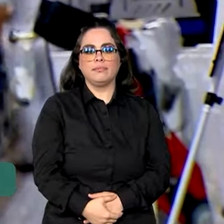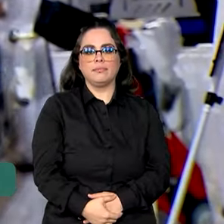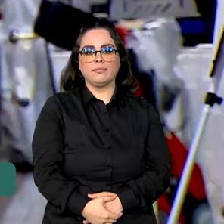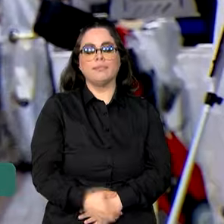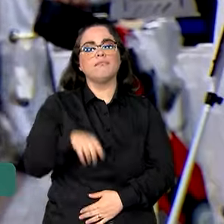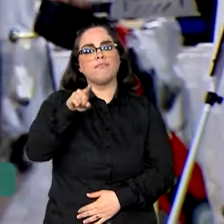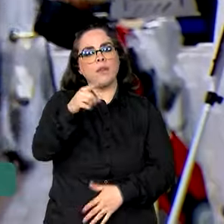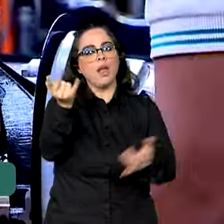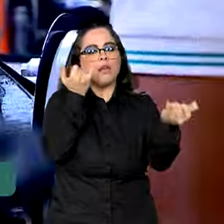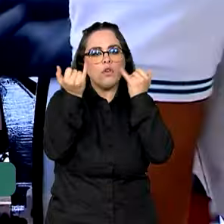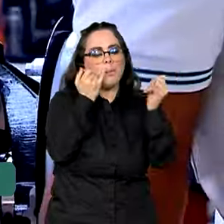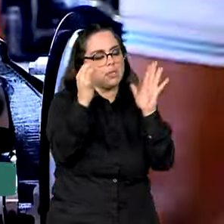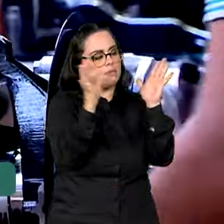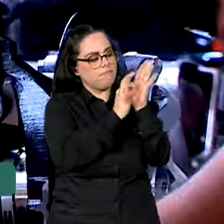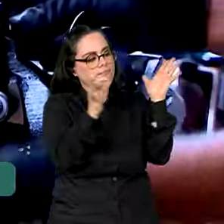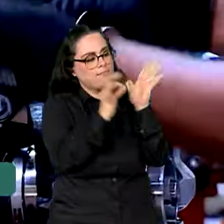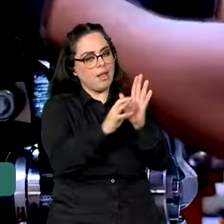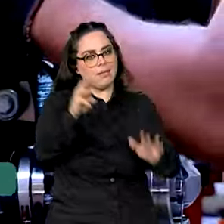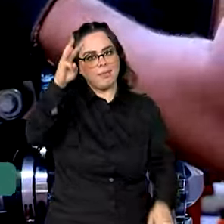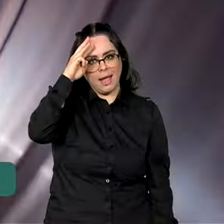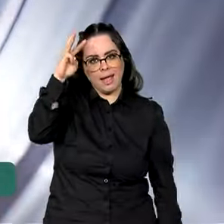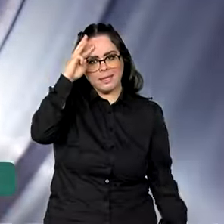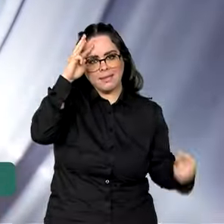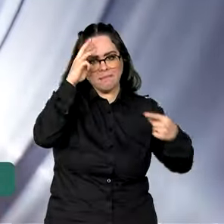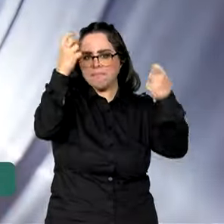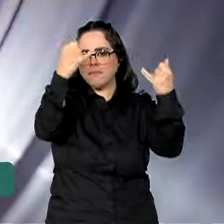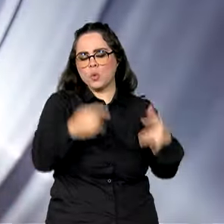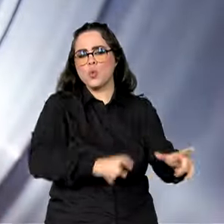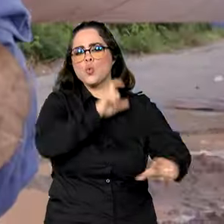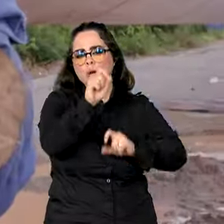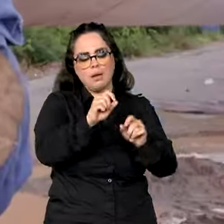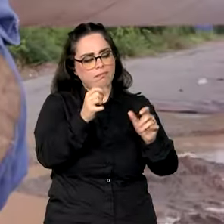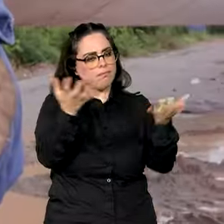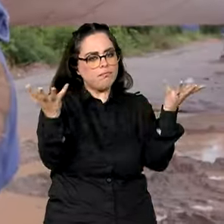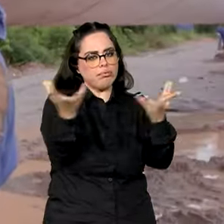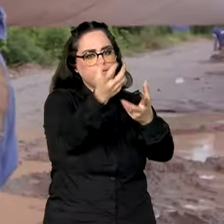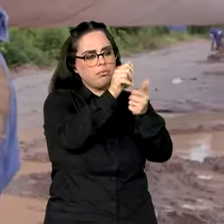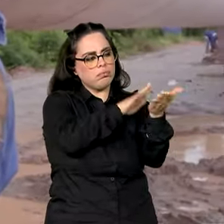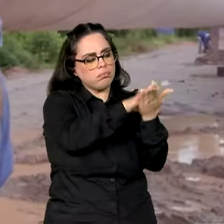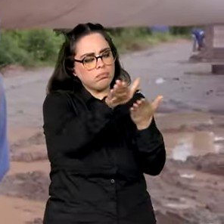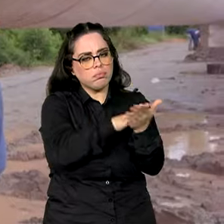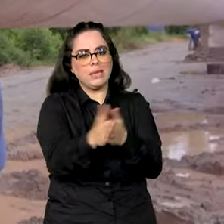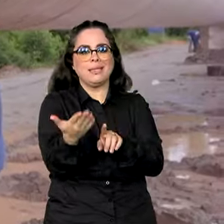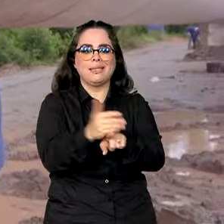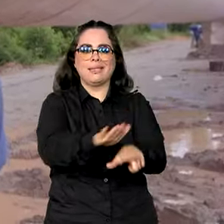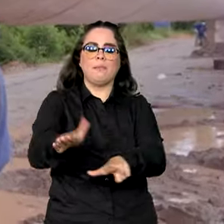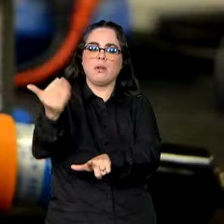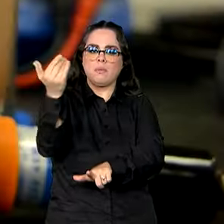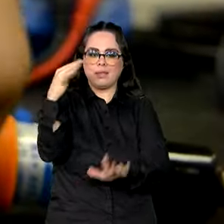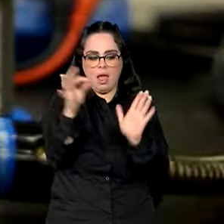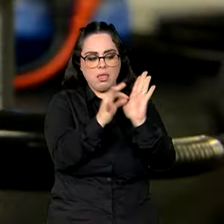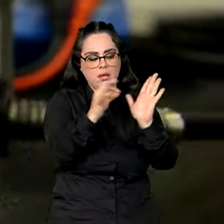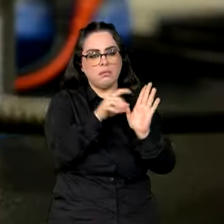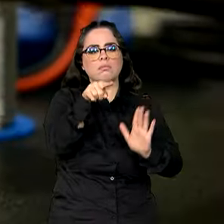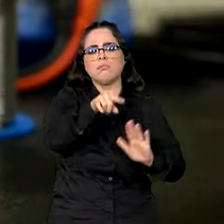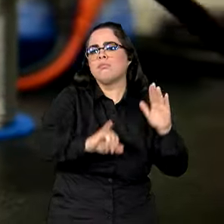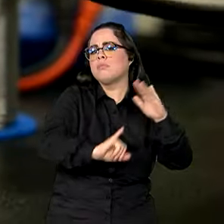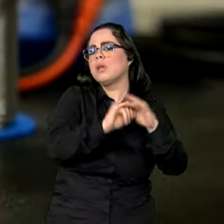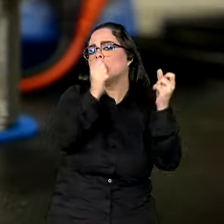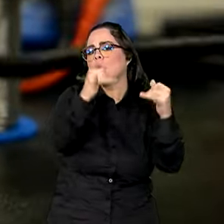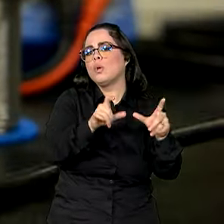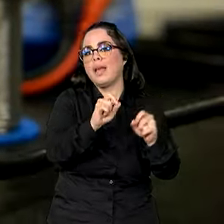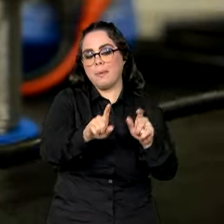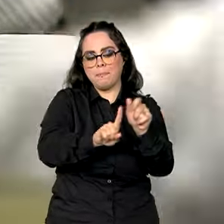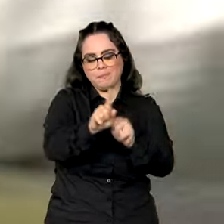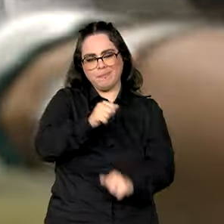Os dados do IBGE dessa terça-feira explicam os números divulgados na semana passada, quando o Instituto apontou que, em